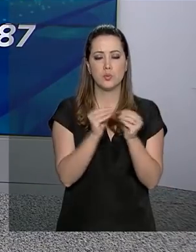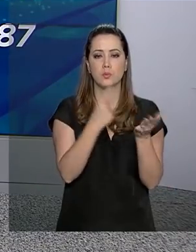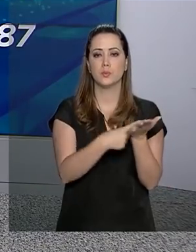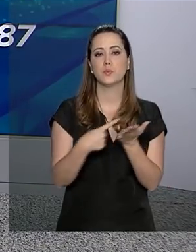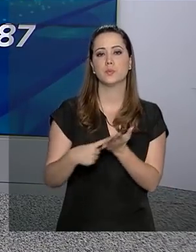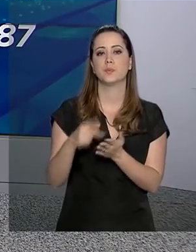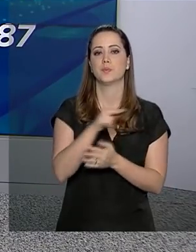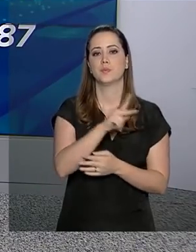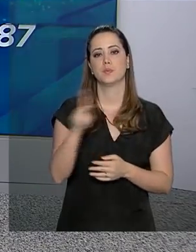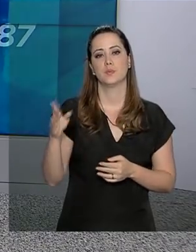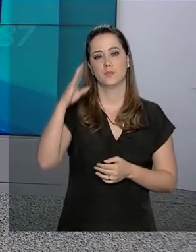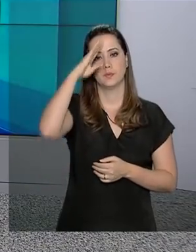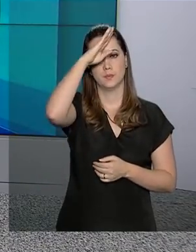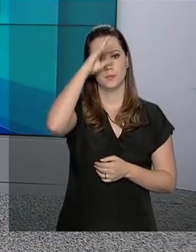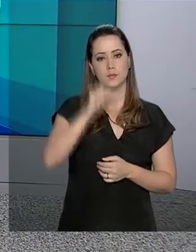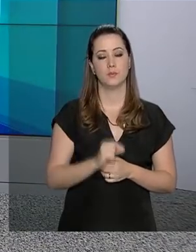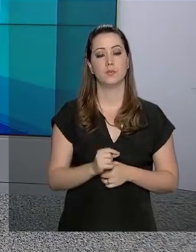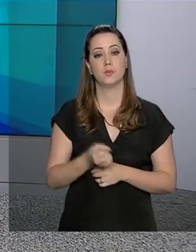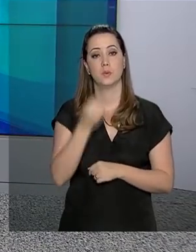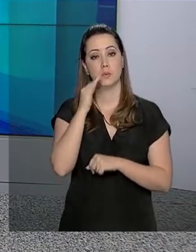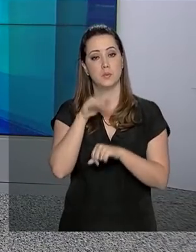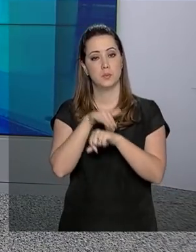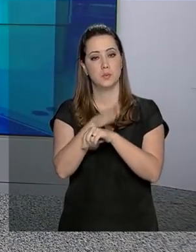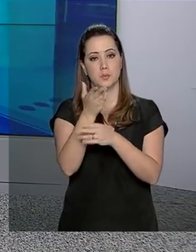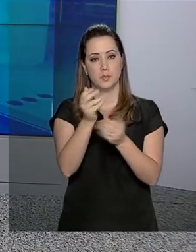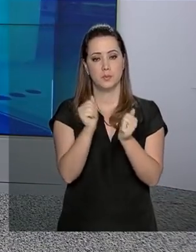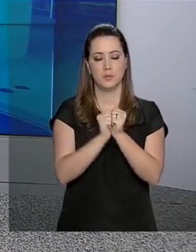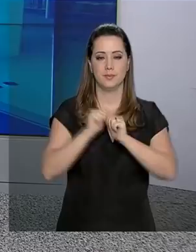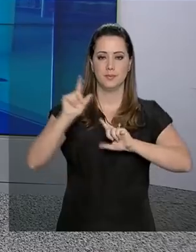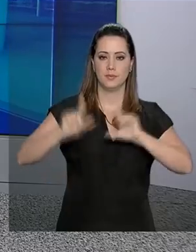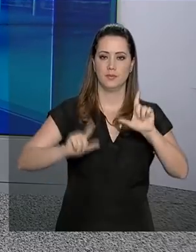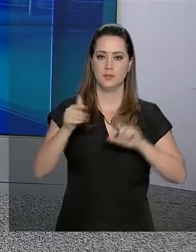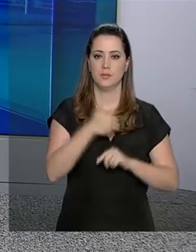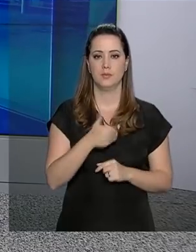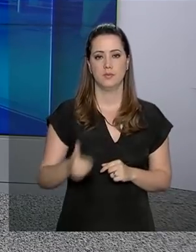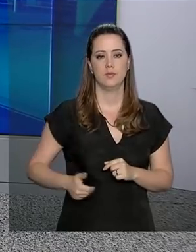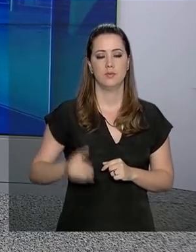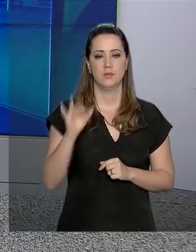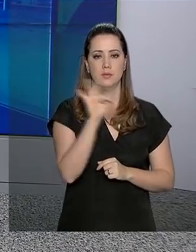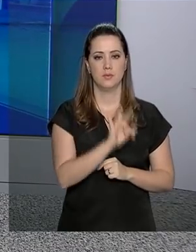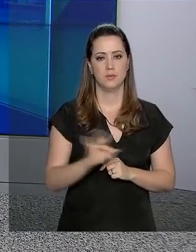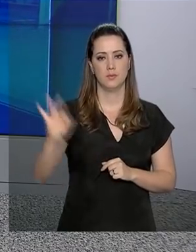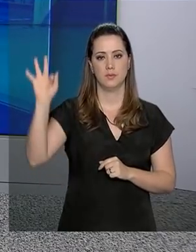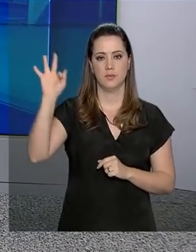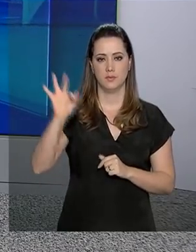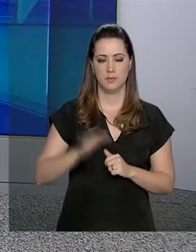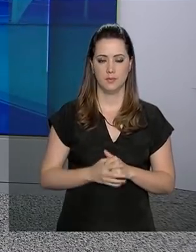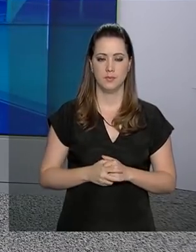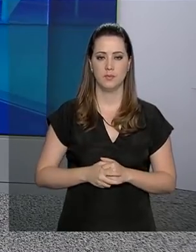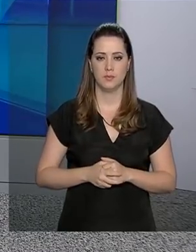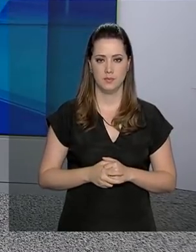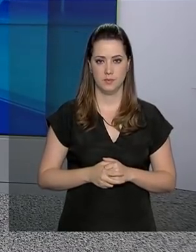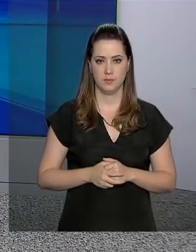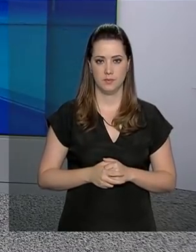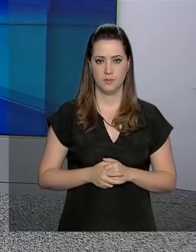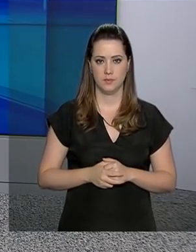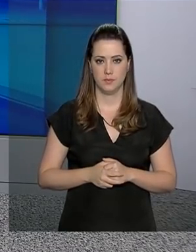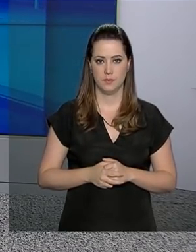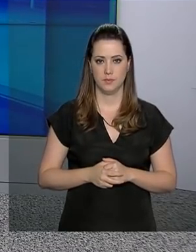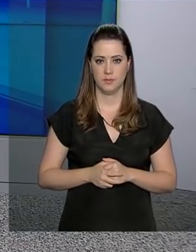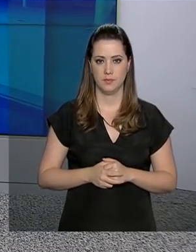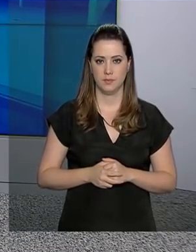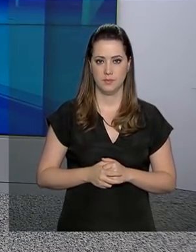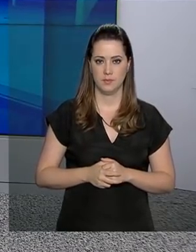resumo da agenda de hoje do presidente da República. Uma boa noite para você e continue com a gente na NBR, a TV do governo